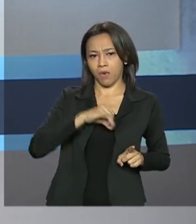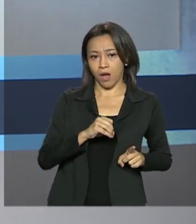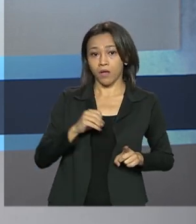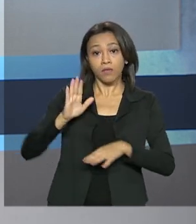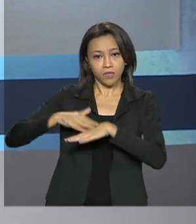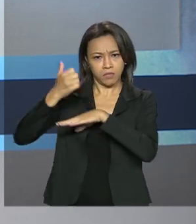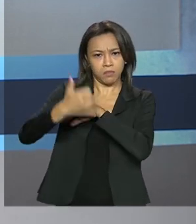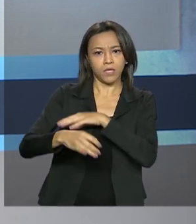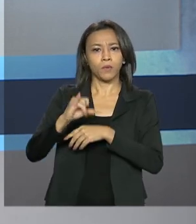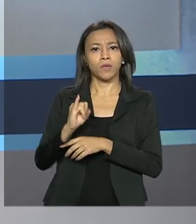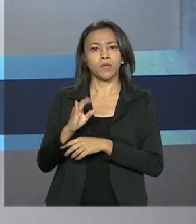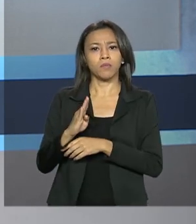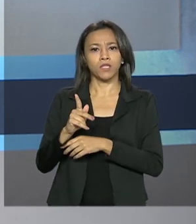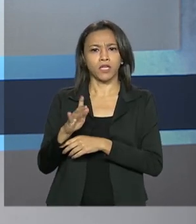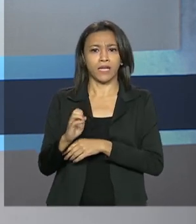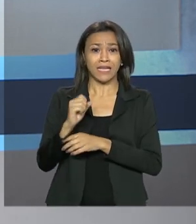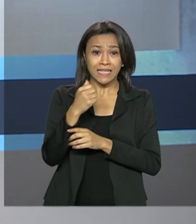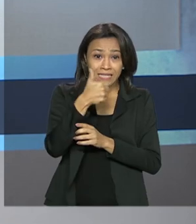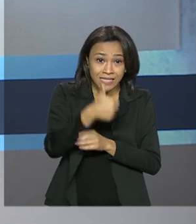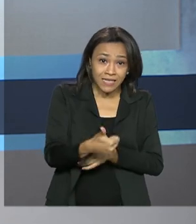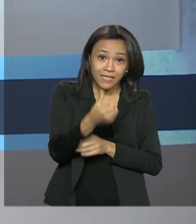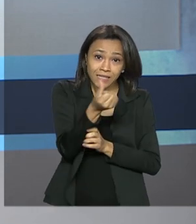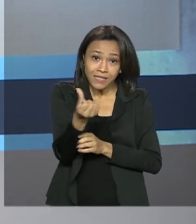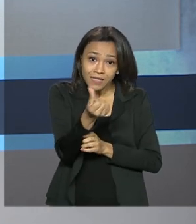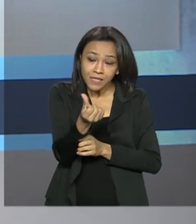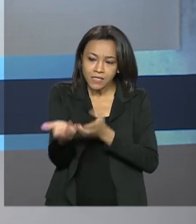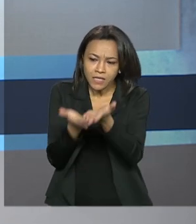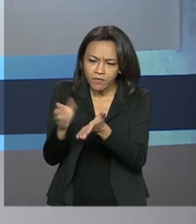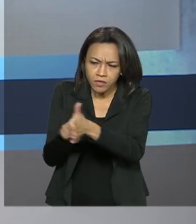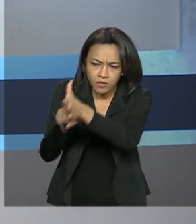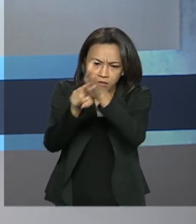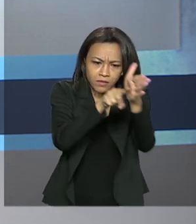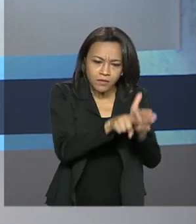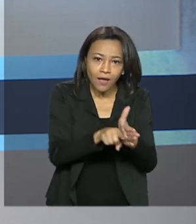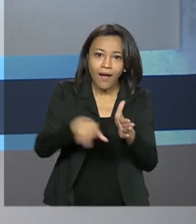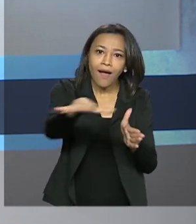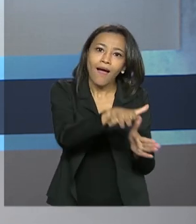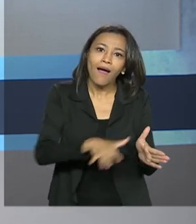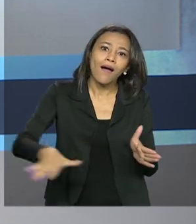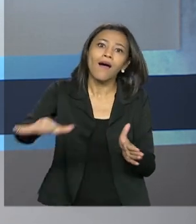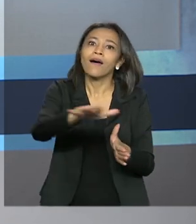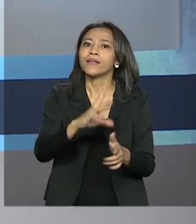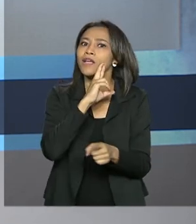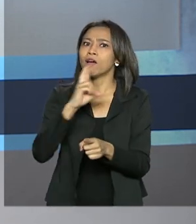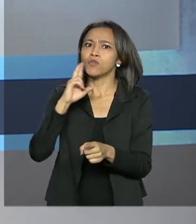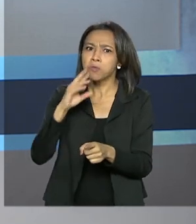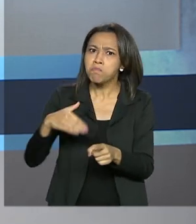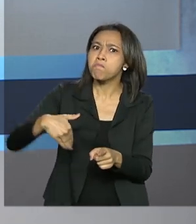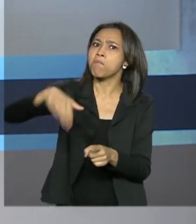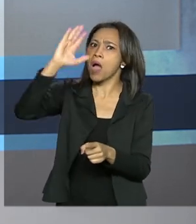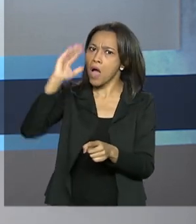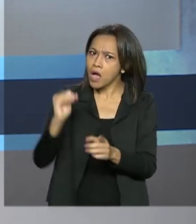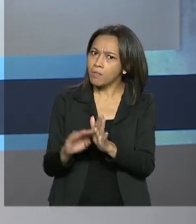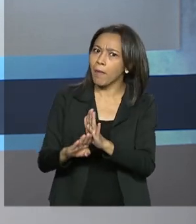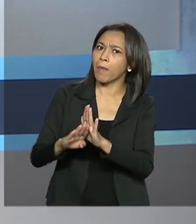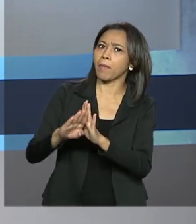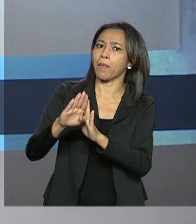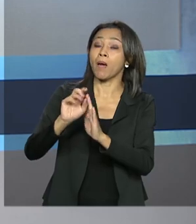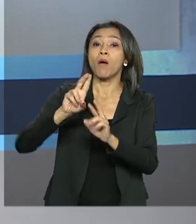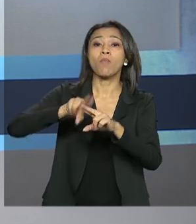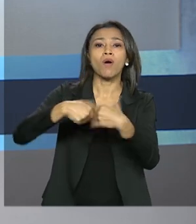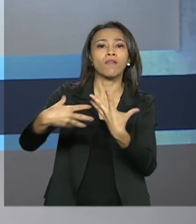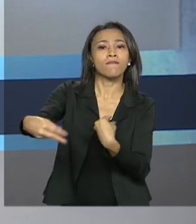166 serviços investigados, o segmento de restaurantes foi um dos que mais influenciaram o índice por causa da